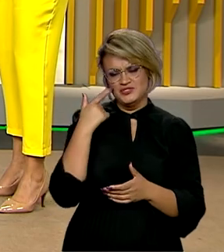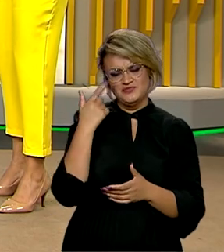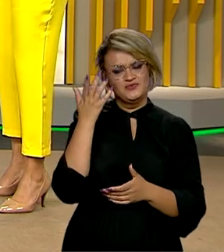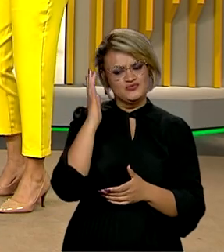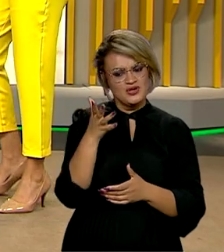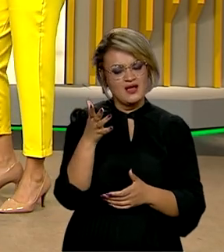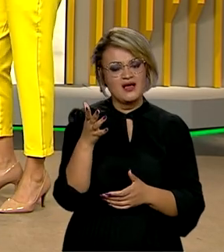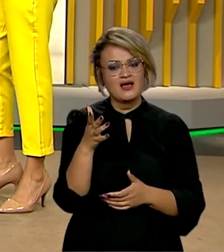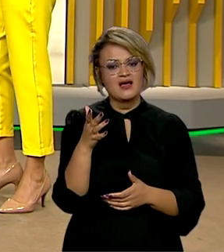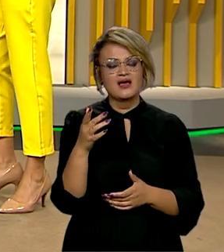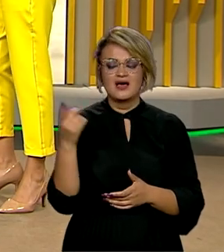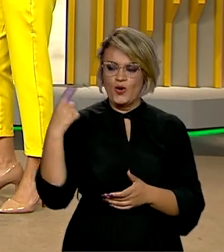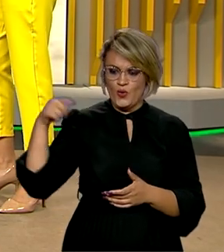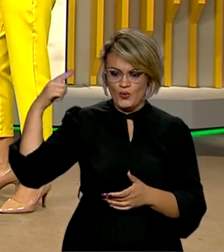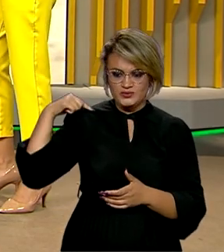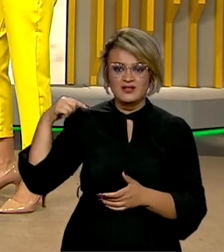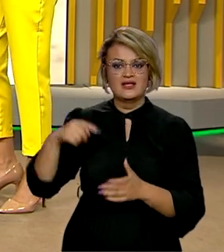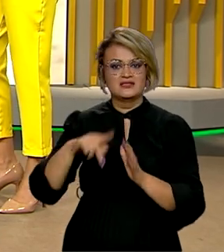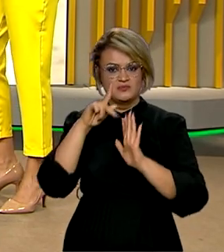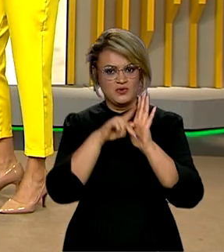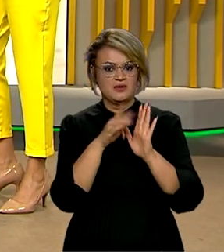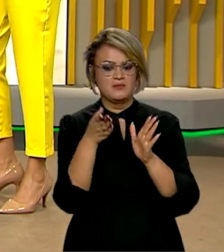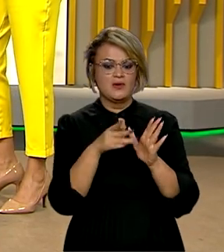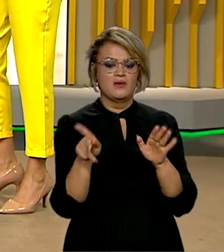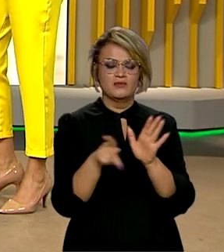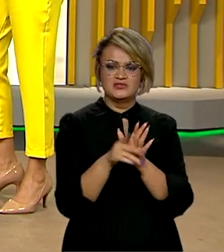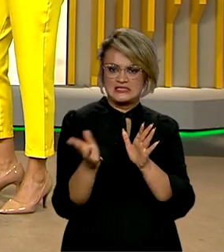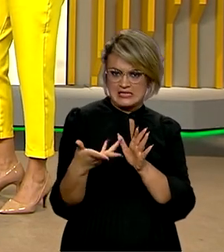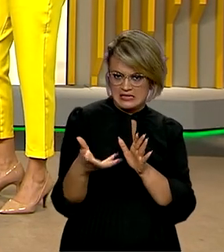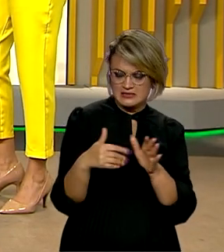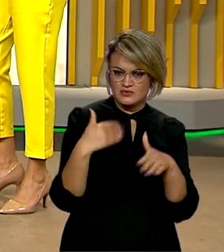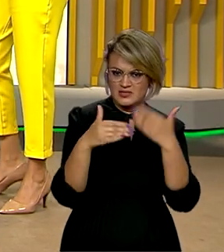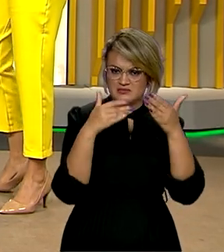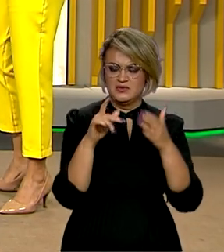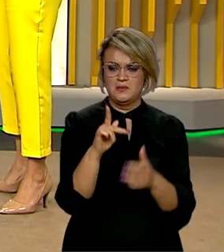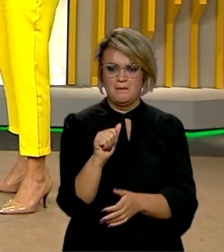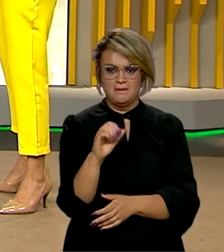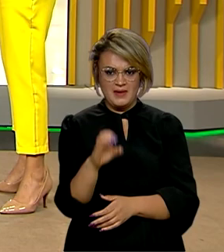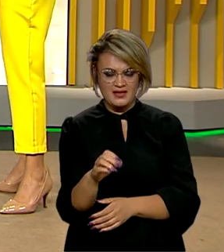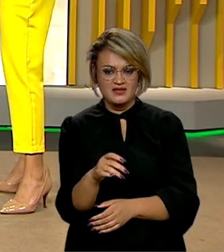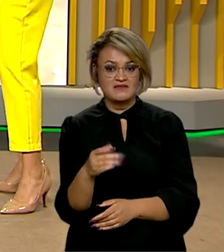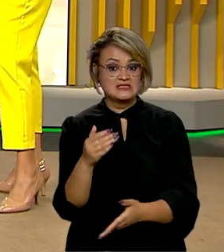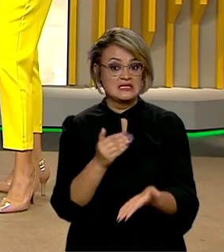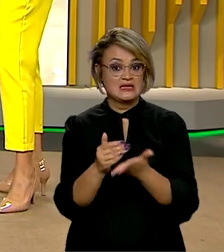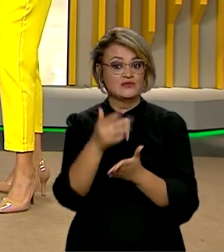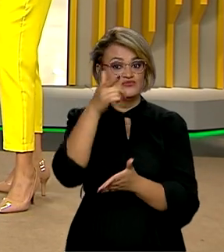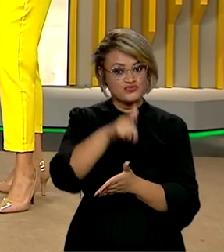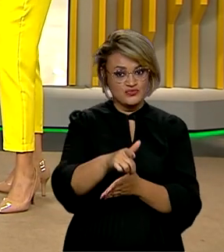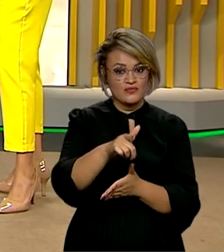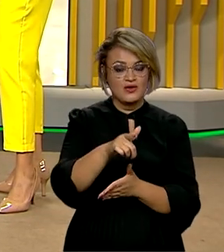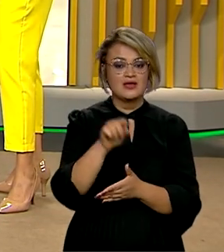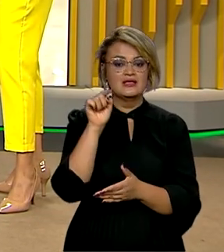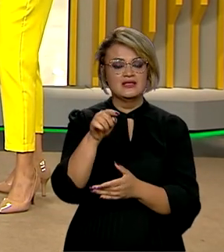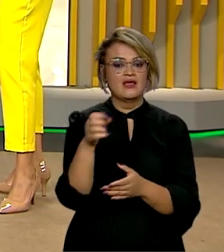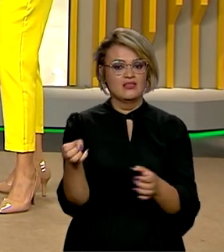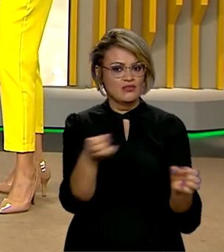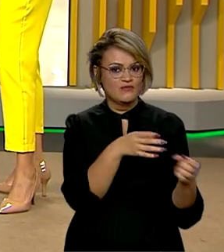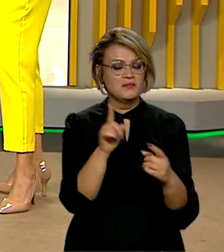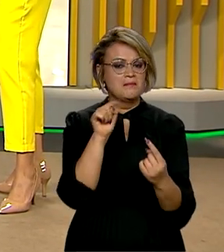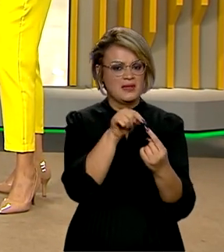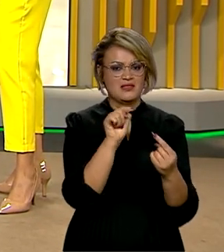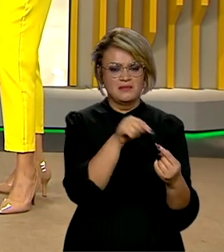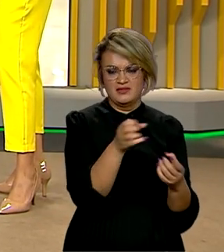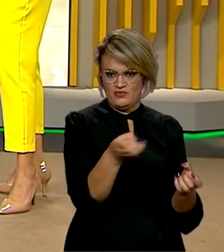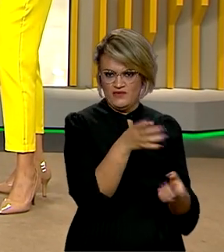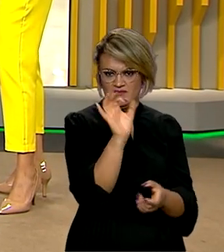adiantou aqui nos últimos dias, o programa de aceleração do crescimento PAC vai ser relançado com grandes novas metas. Não é